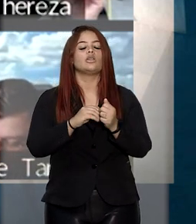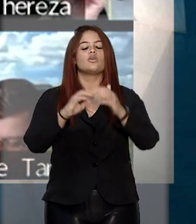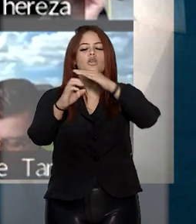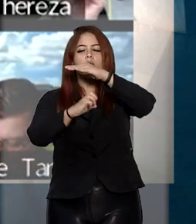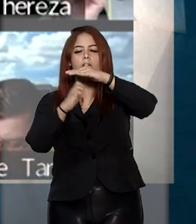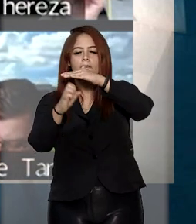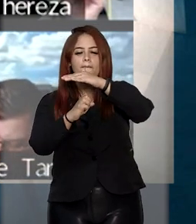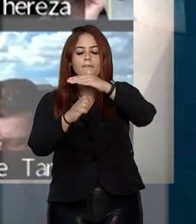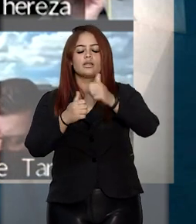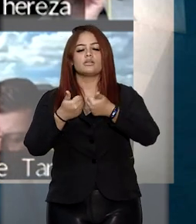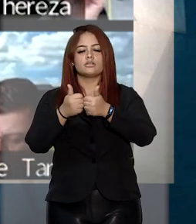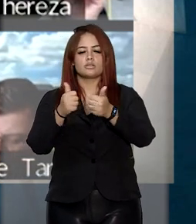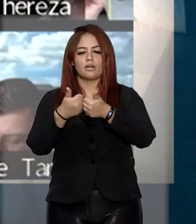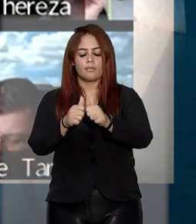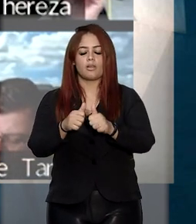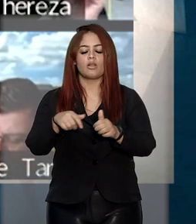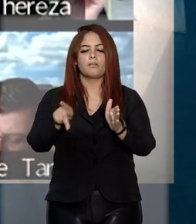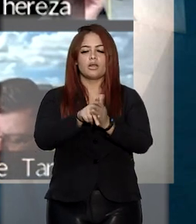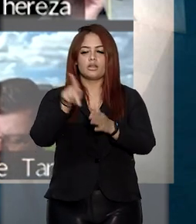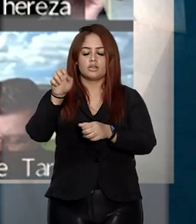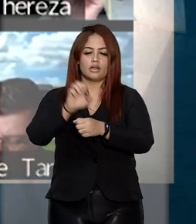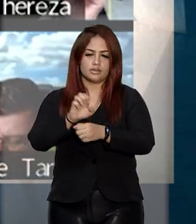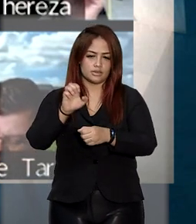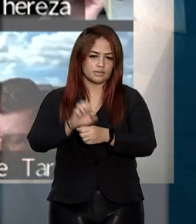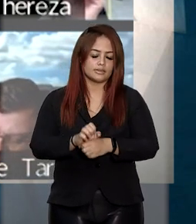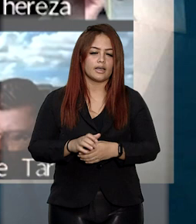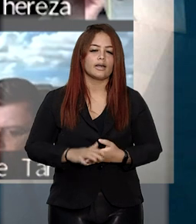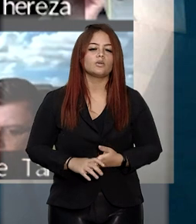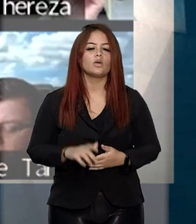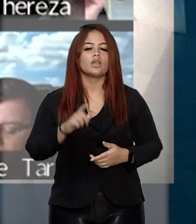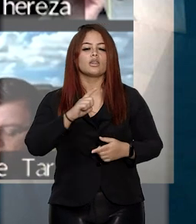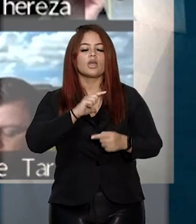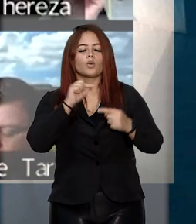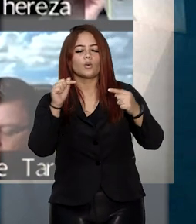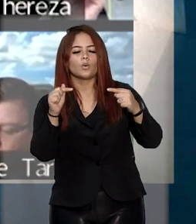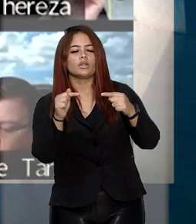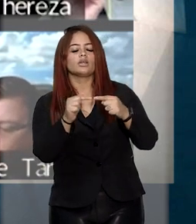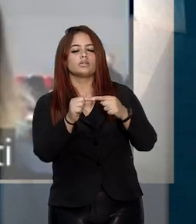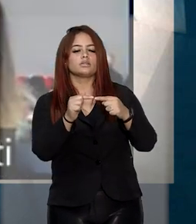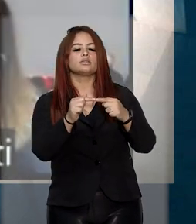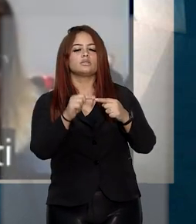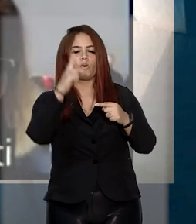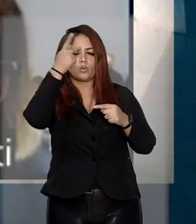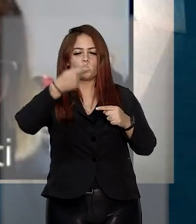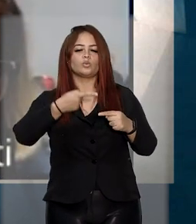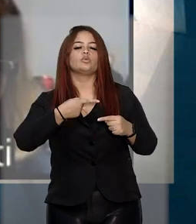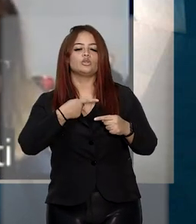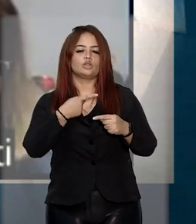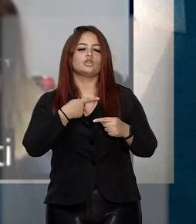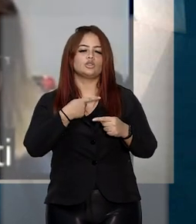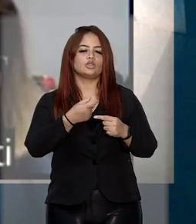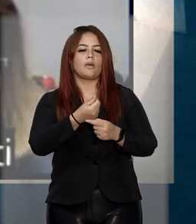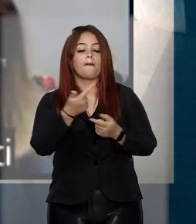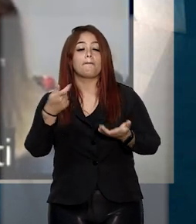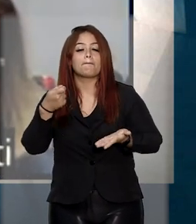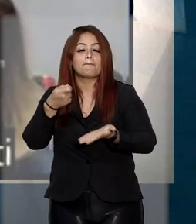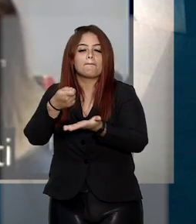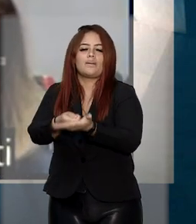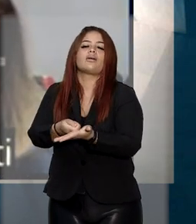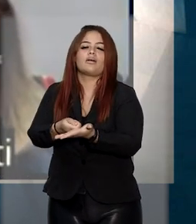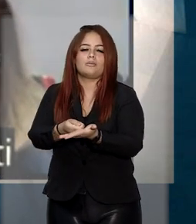Transportes de Passageiros do Estado tem inegável conexão intersubjetiva com as vantagens indevidas